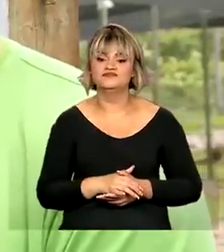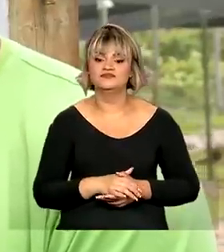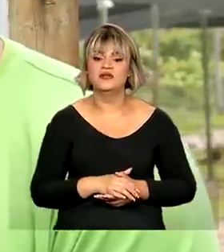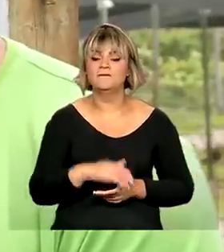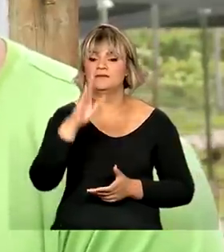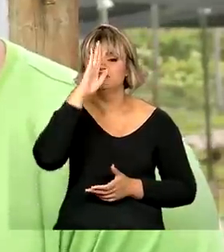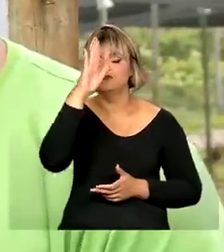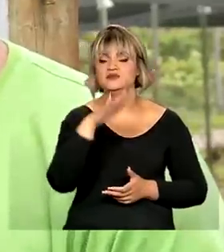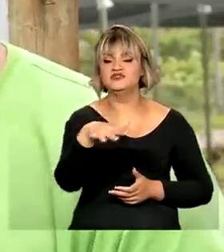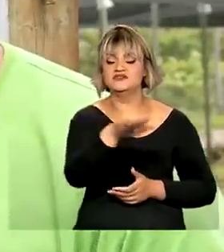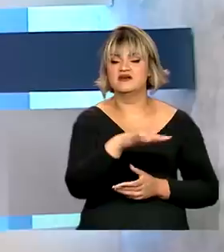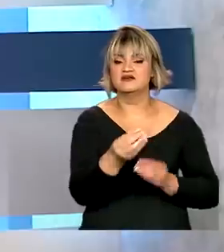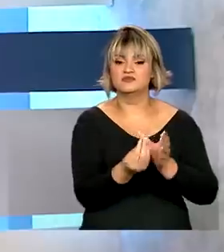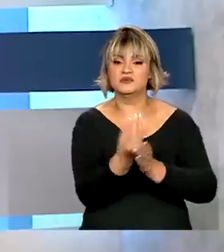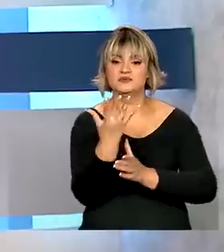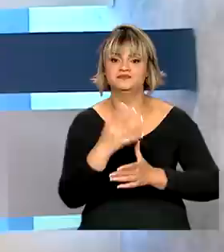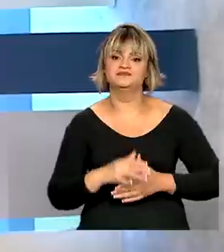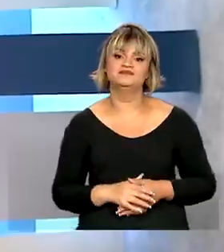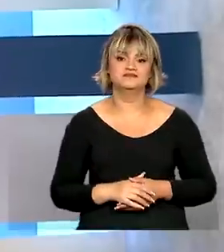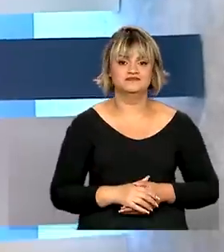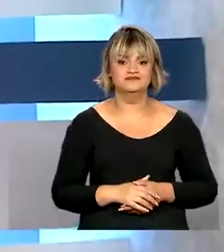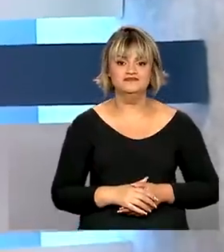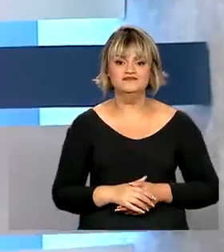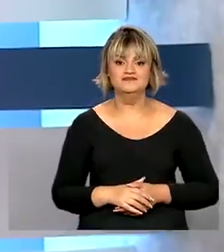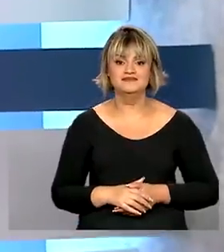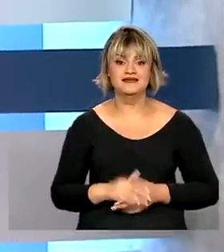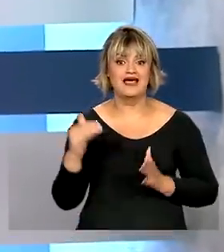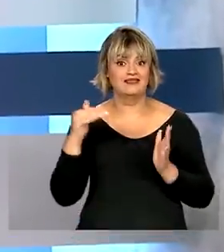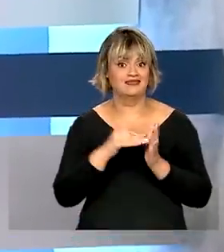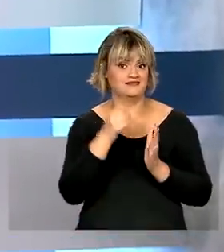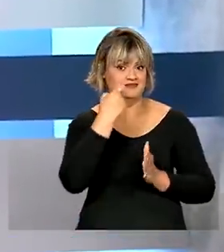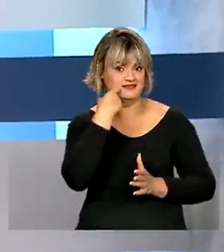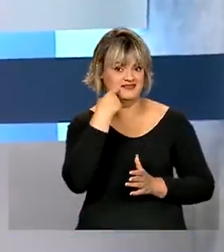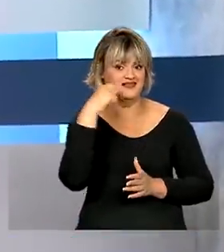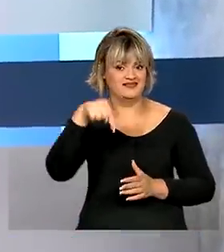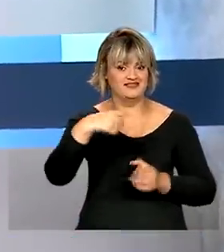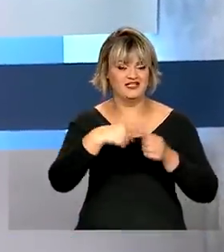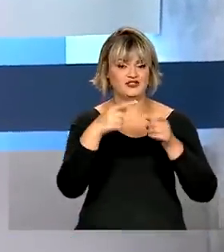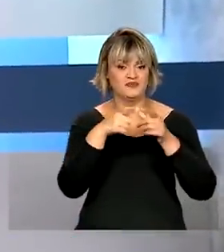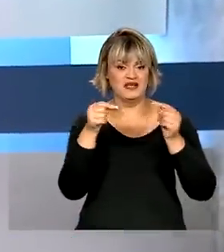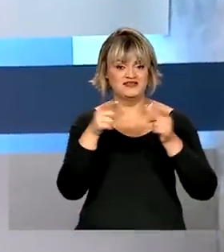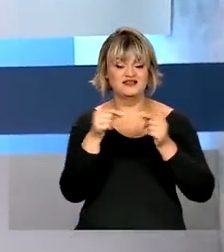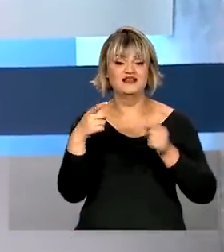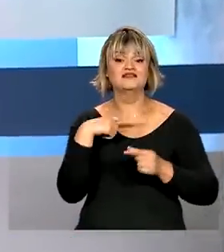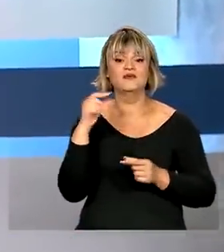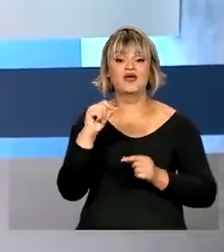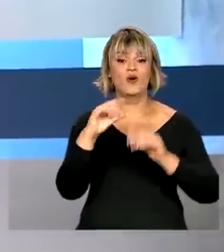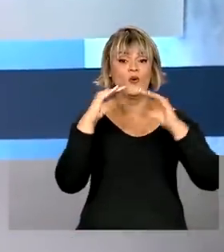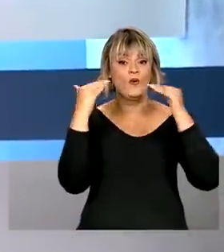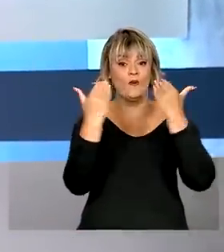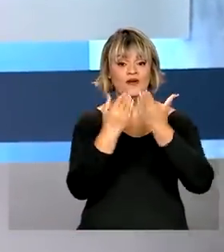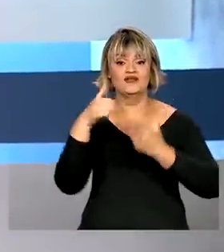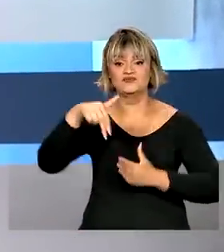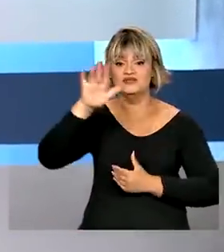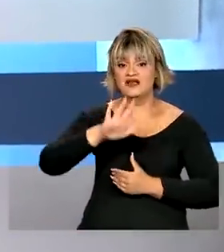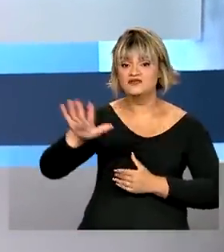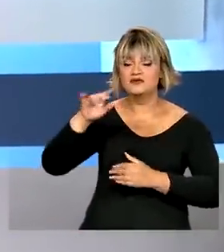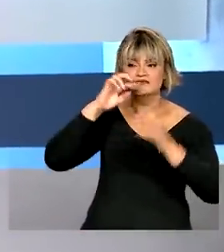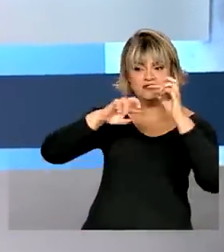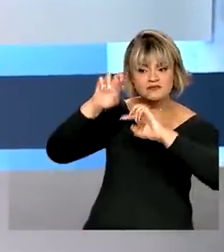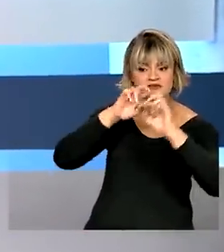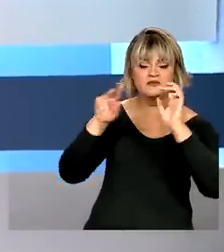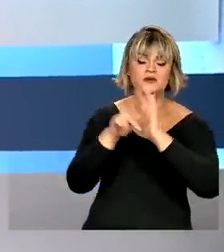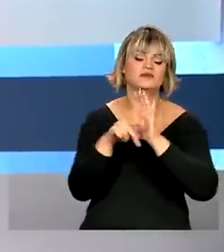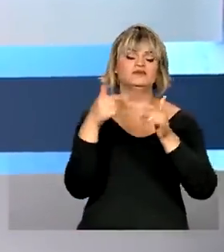principalmente na produção. Até sexta-feira, Brasília é palco do primeiro Congresso Nacional da Inspeção do